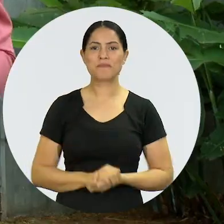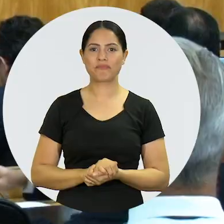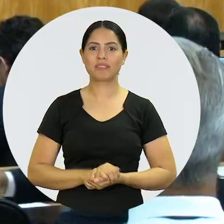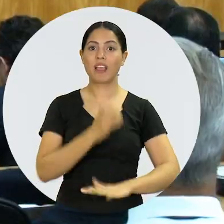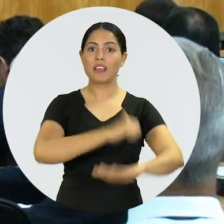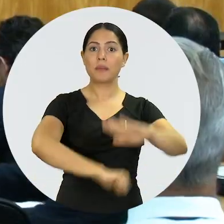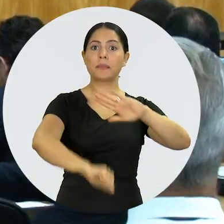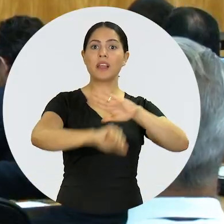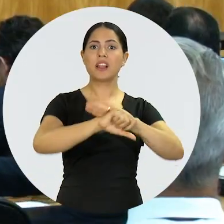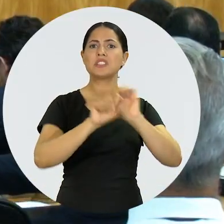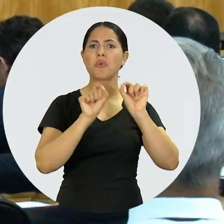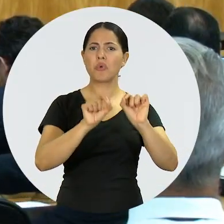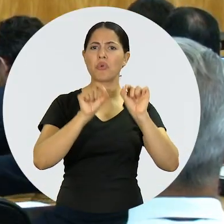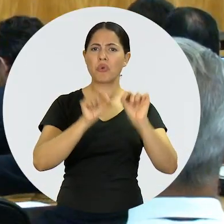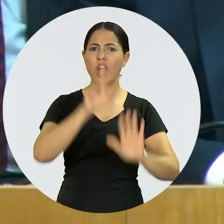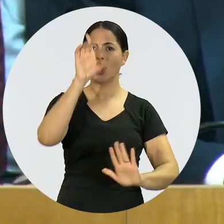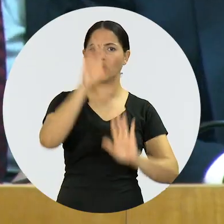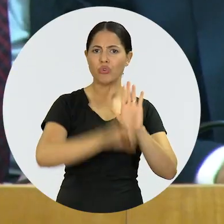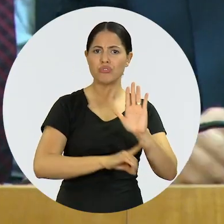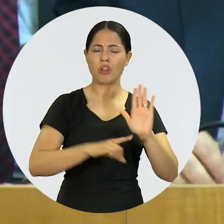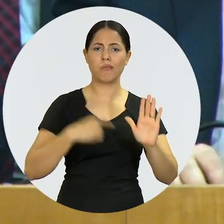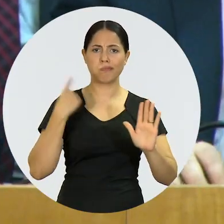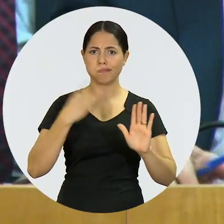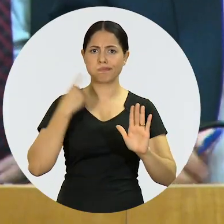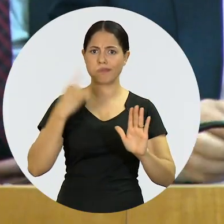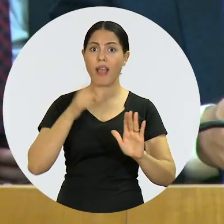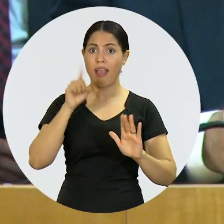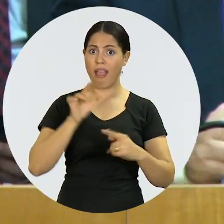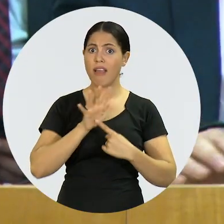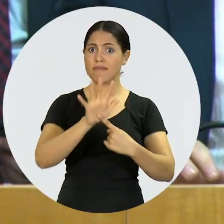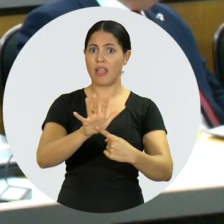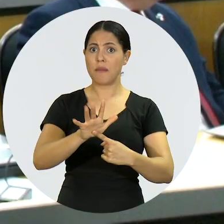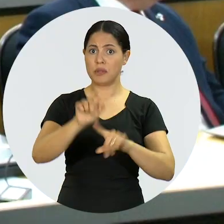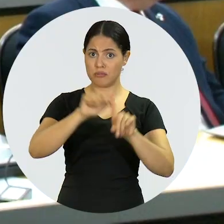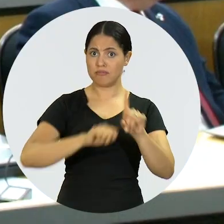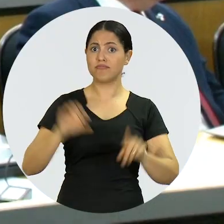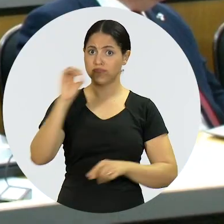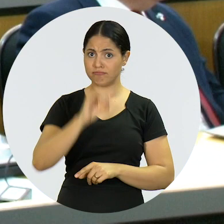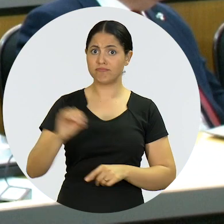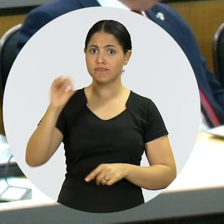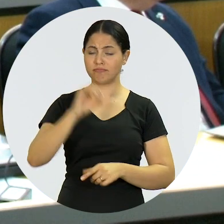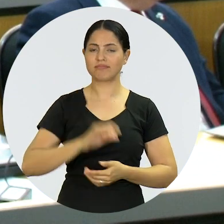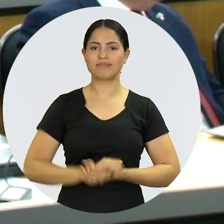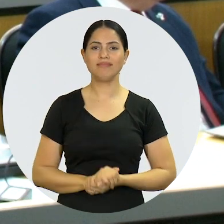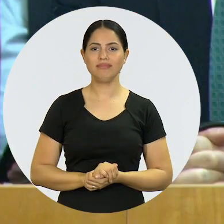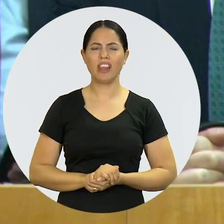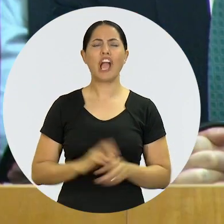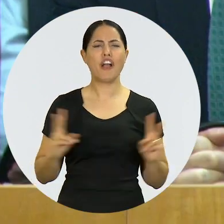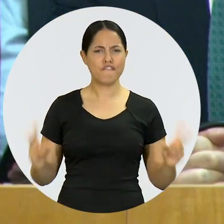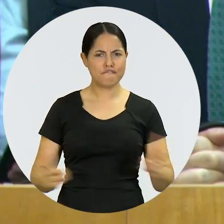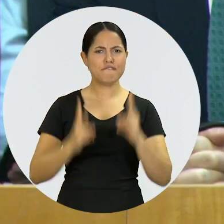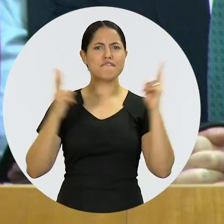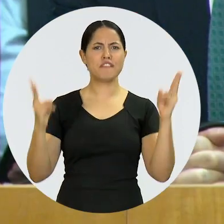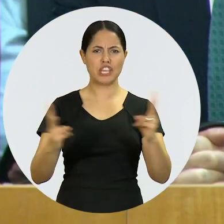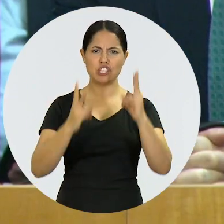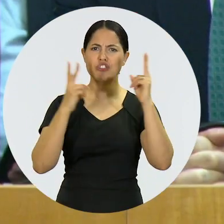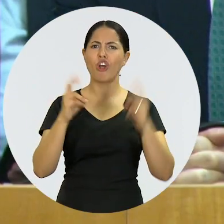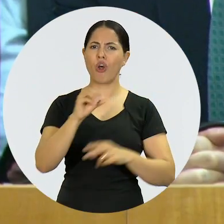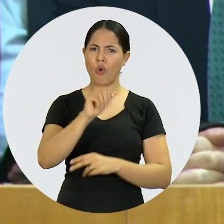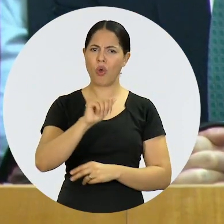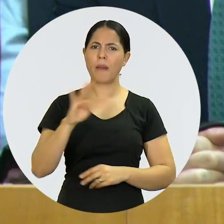no ar. Criminalização da violação das prerrogativas é destaque na sessão do Conselho Pleno de Outubro. A extensão da vitória da